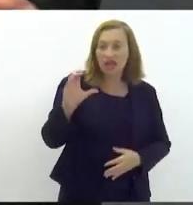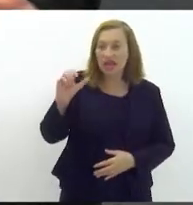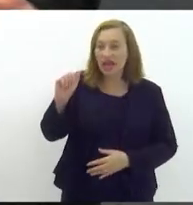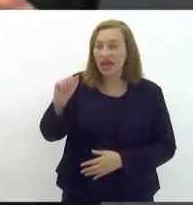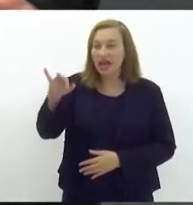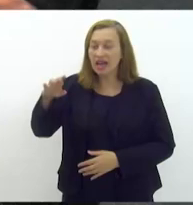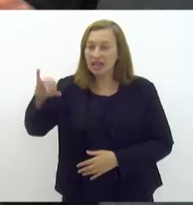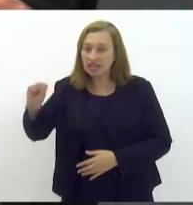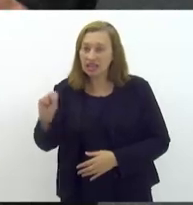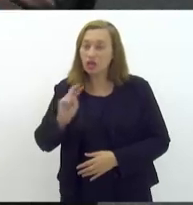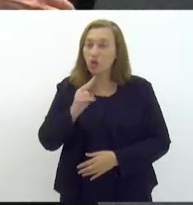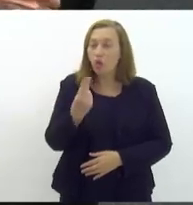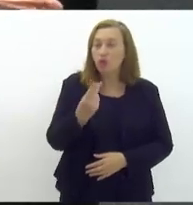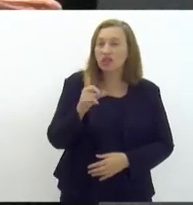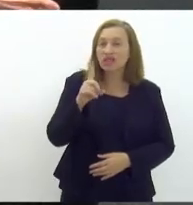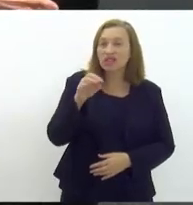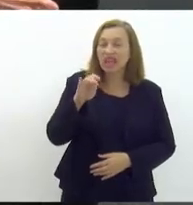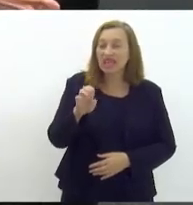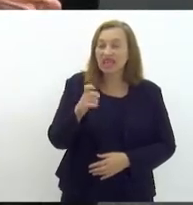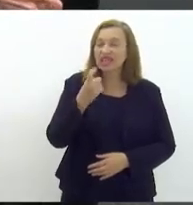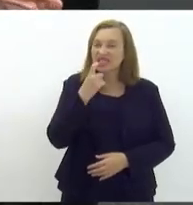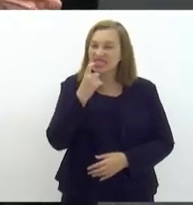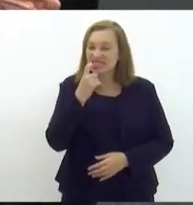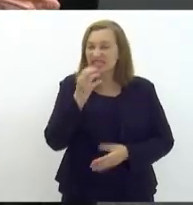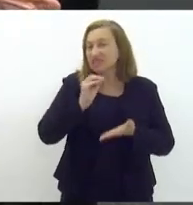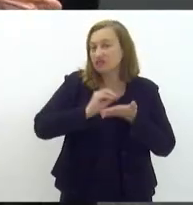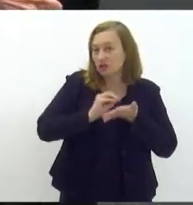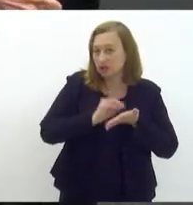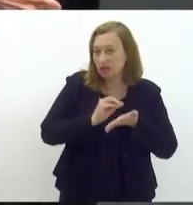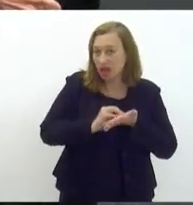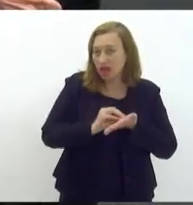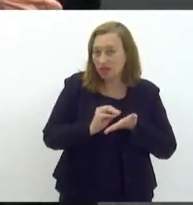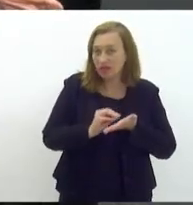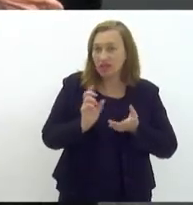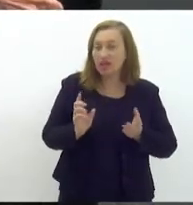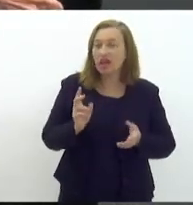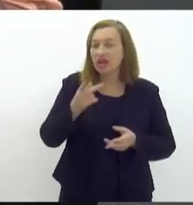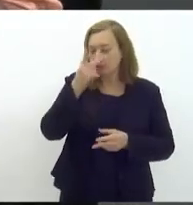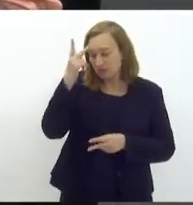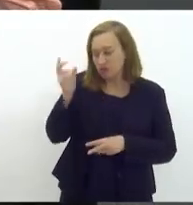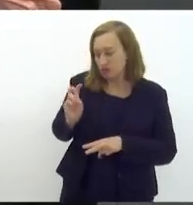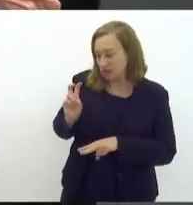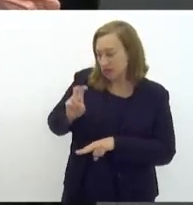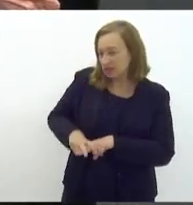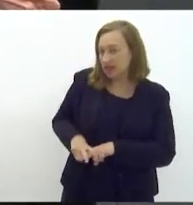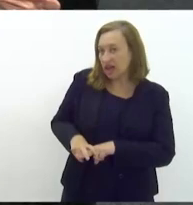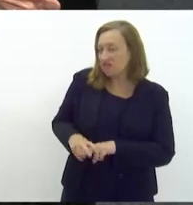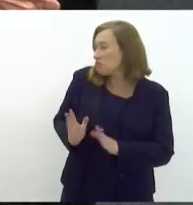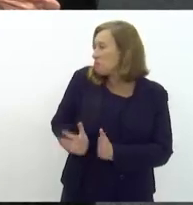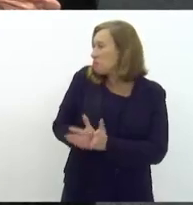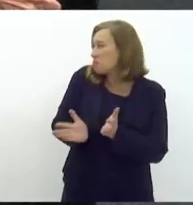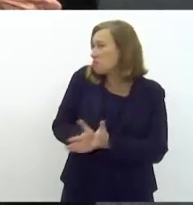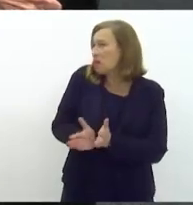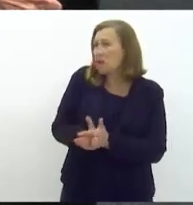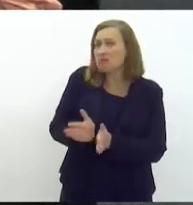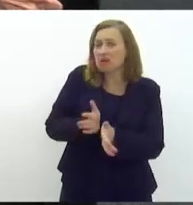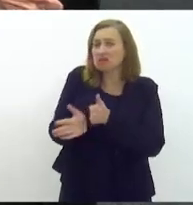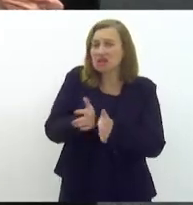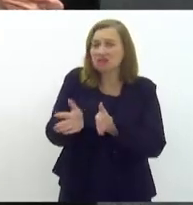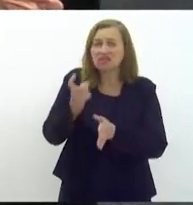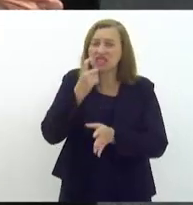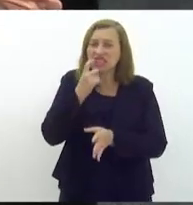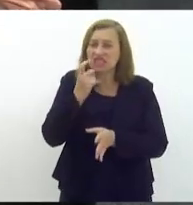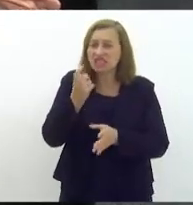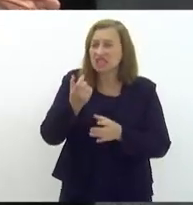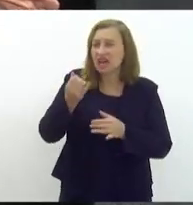ou de dentes que faltavam, 90% das pessoas que sentavam para isso eram ferradas, pobres que não têm acesso a um dentista.